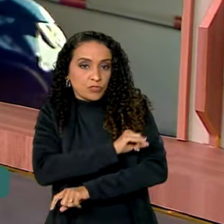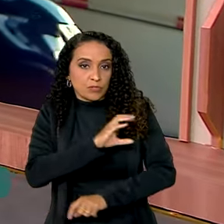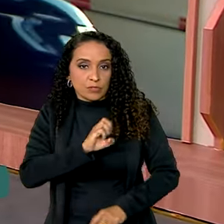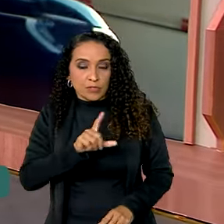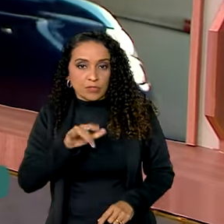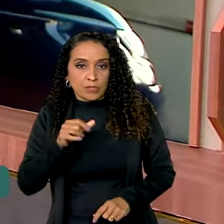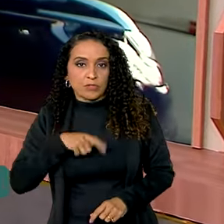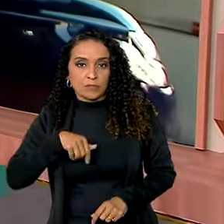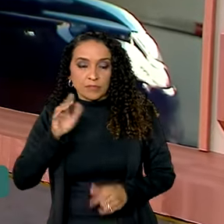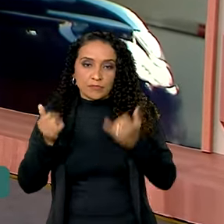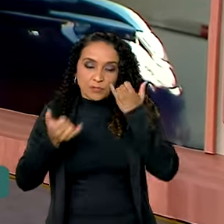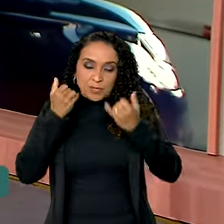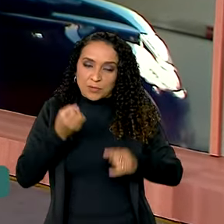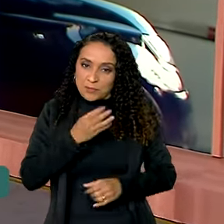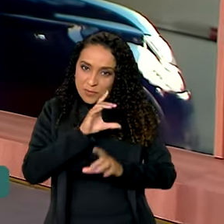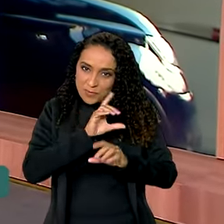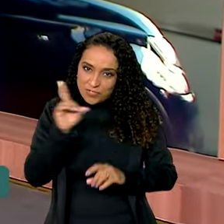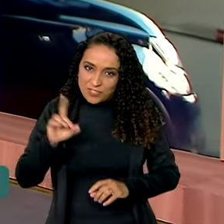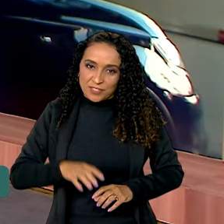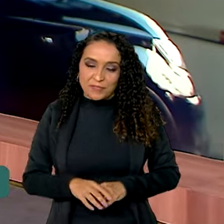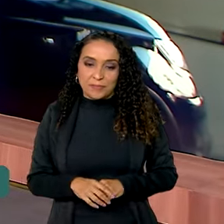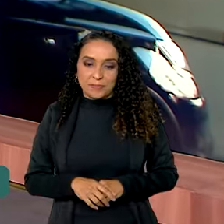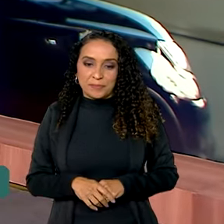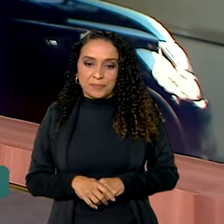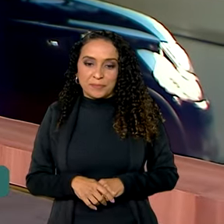Boiunga tem as informações. Bom dia, Cláudia.